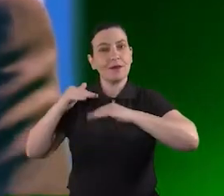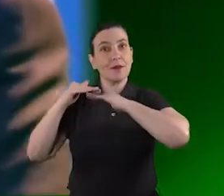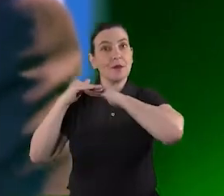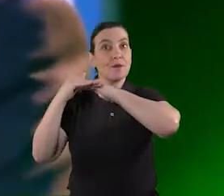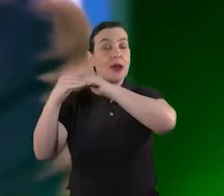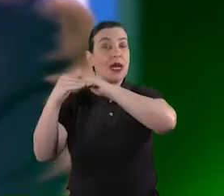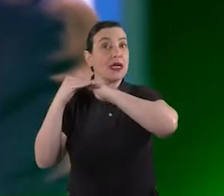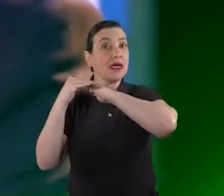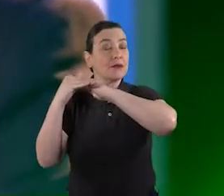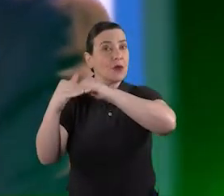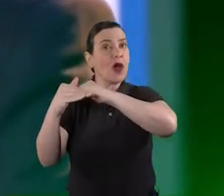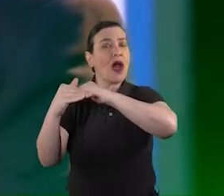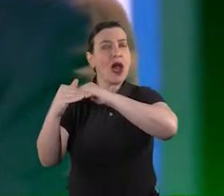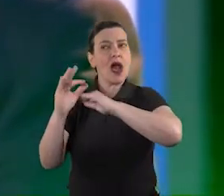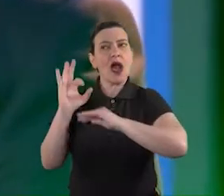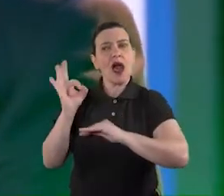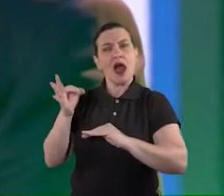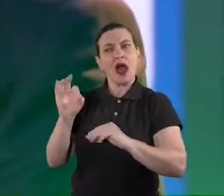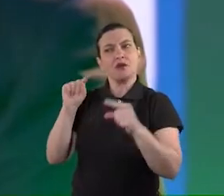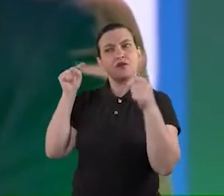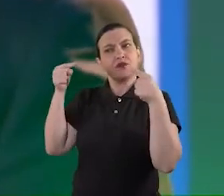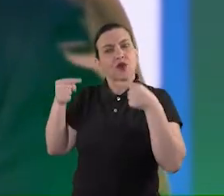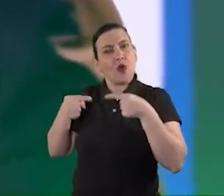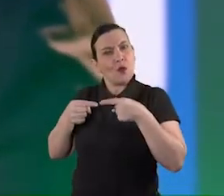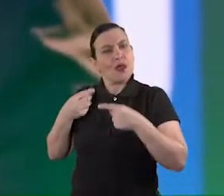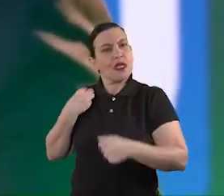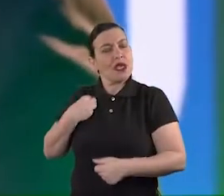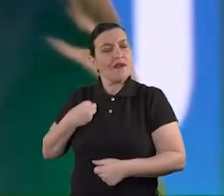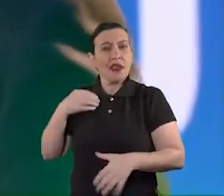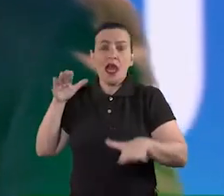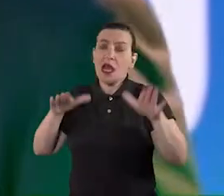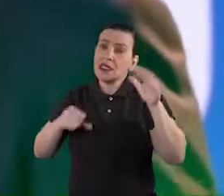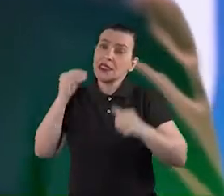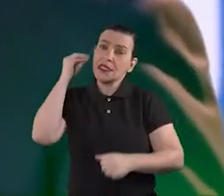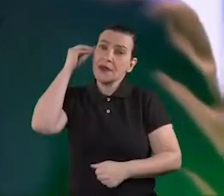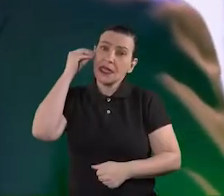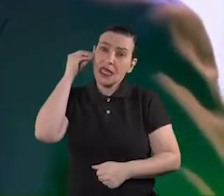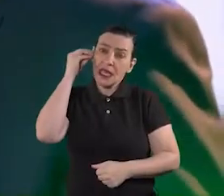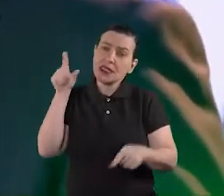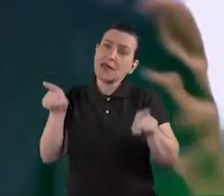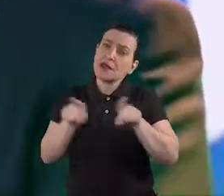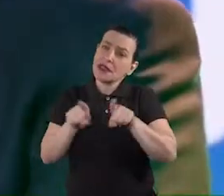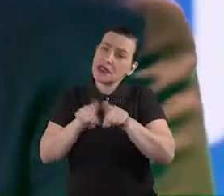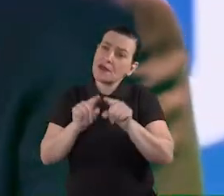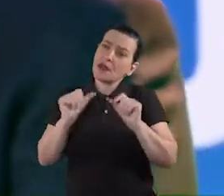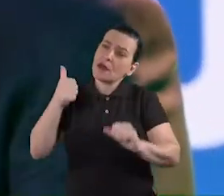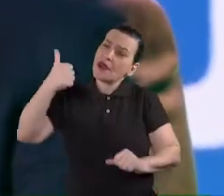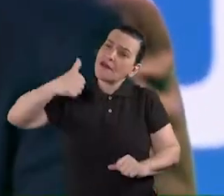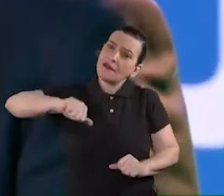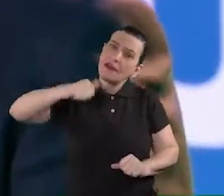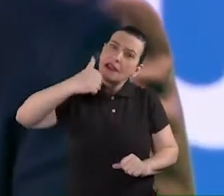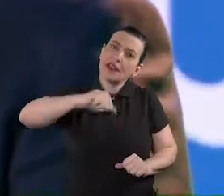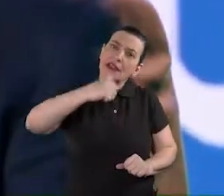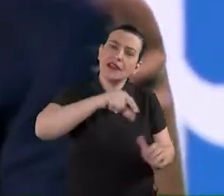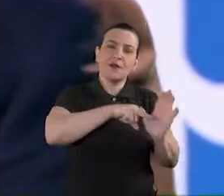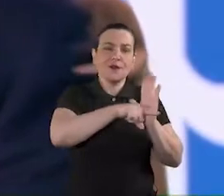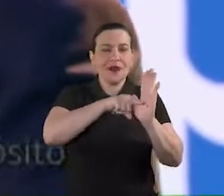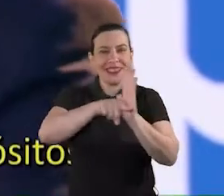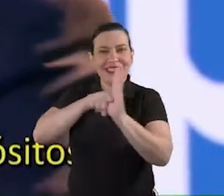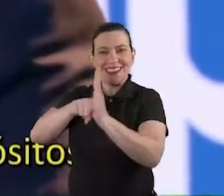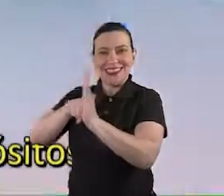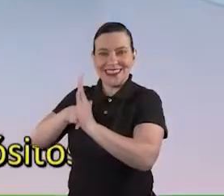que fazem sentido para nós às vezes por experiência própria mas também avaliando por meio de pesquisas